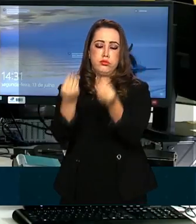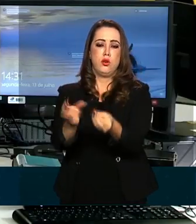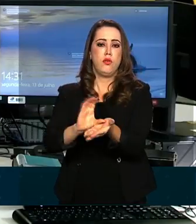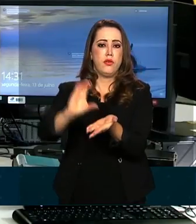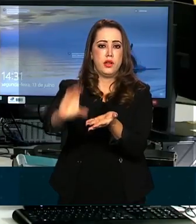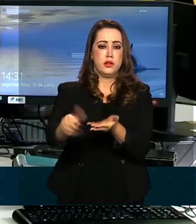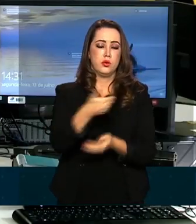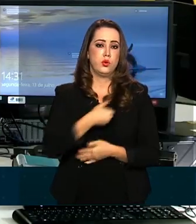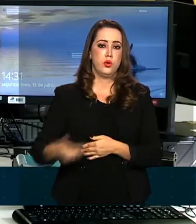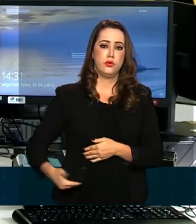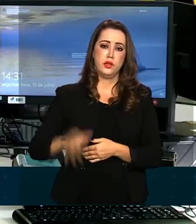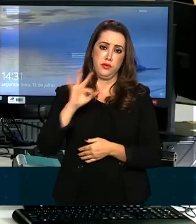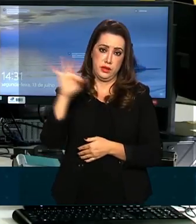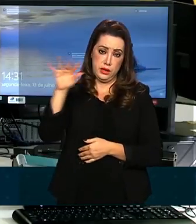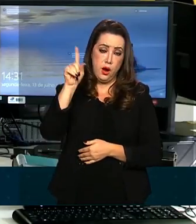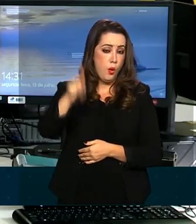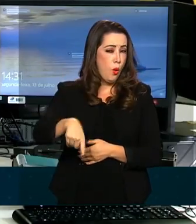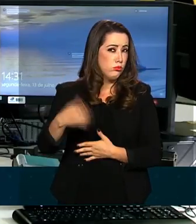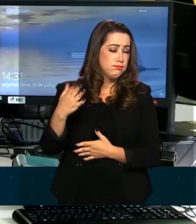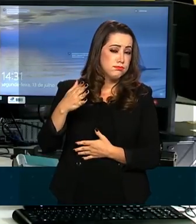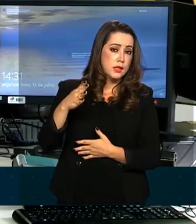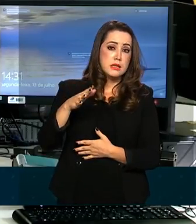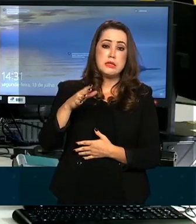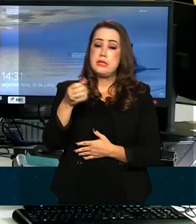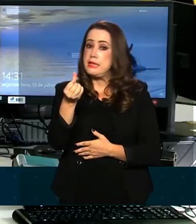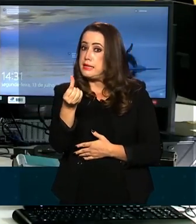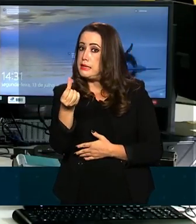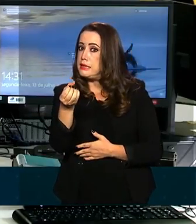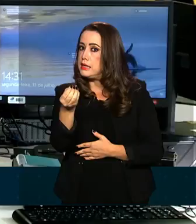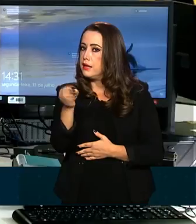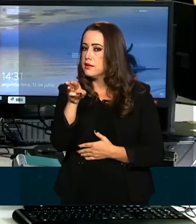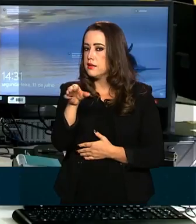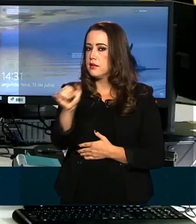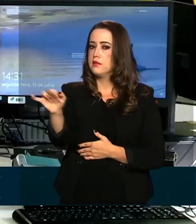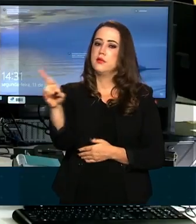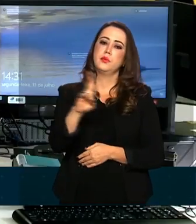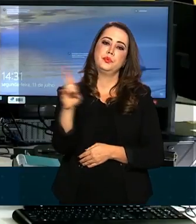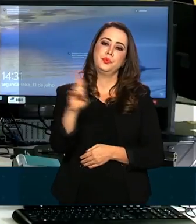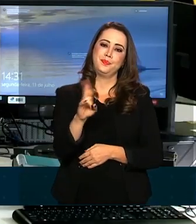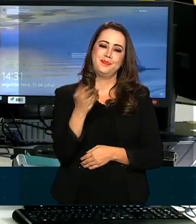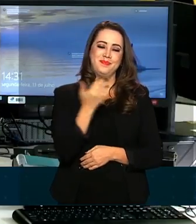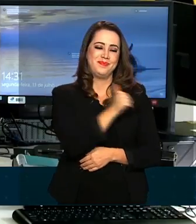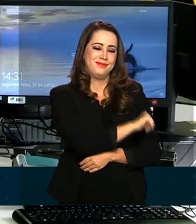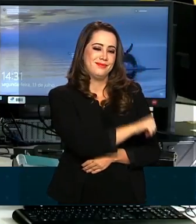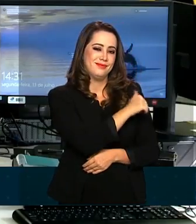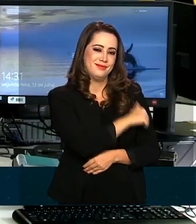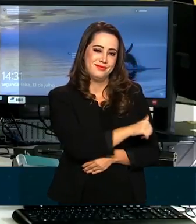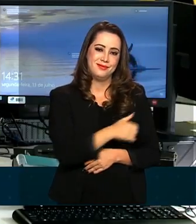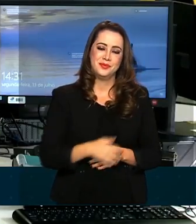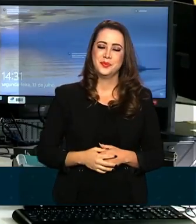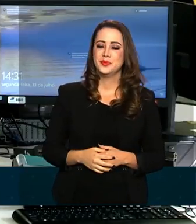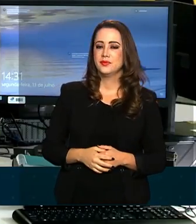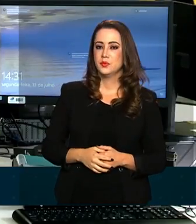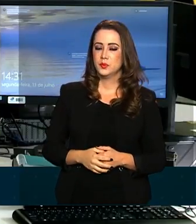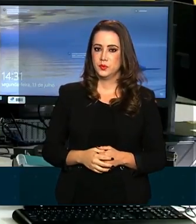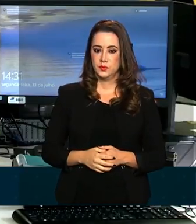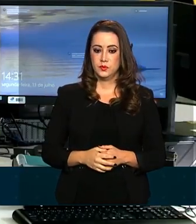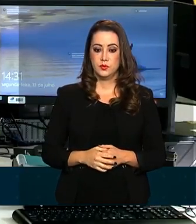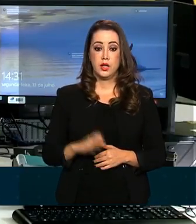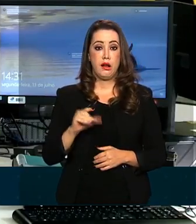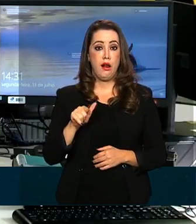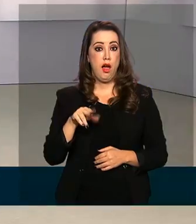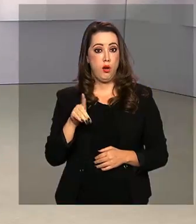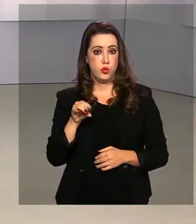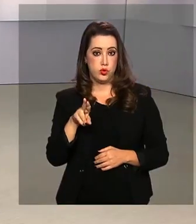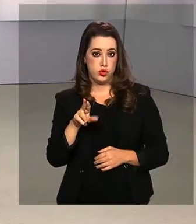a Estados e municípios chega a 60 bilhões de reais. Do Rio de Janeiro, Cláudia Boiunga para o Governo